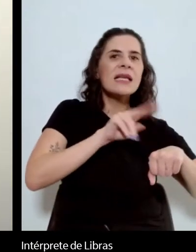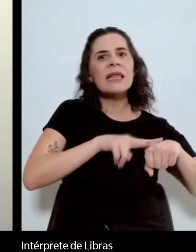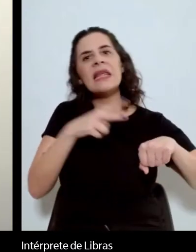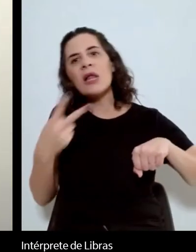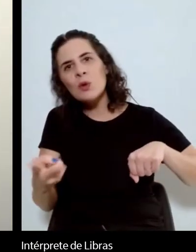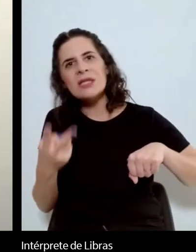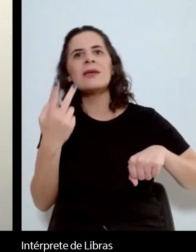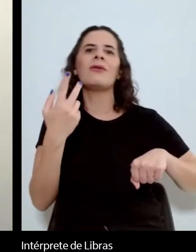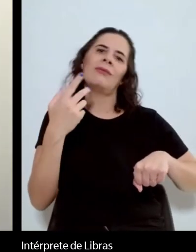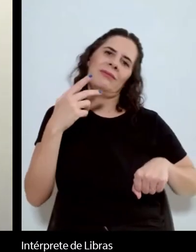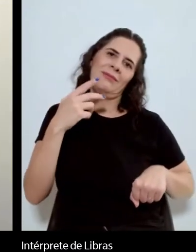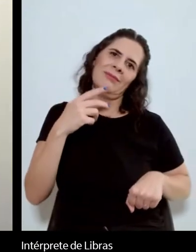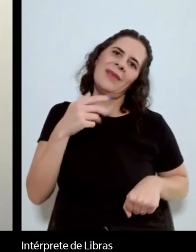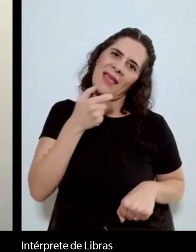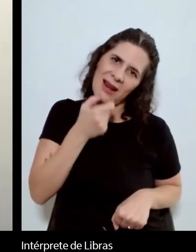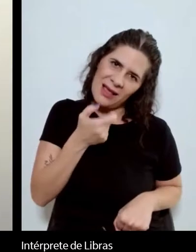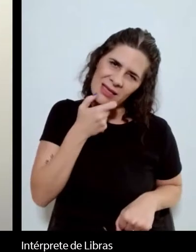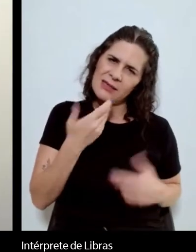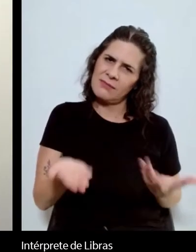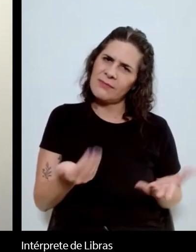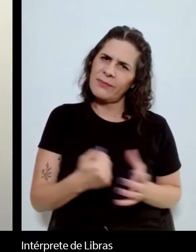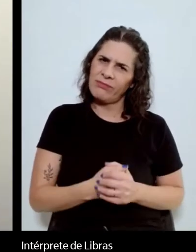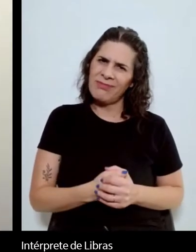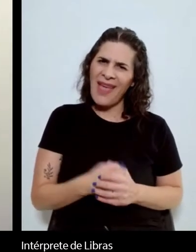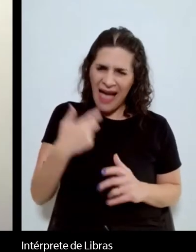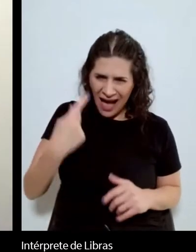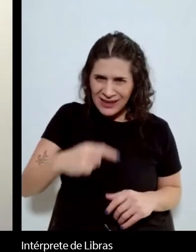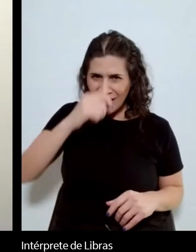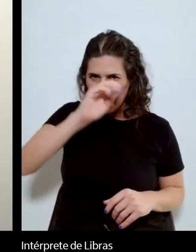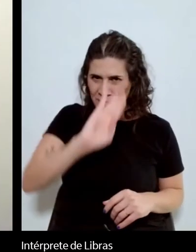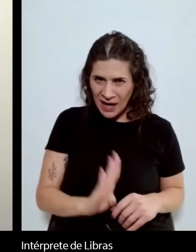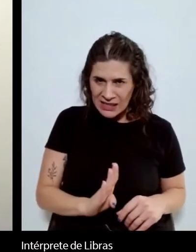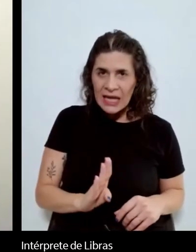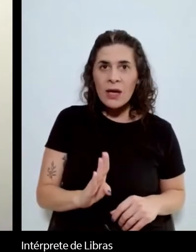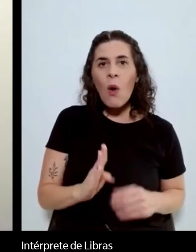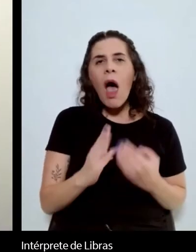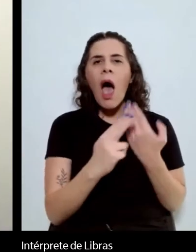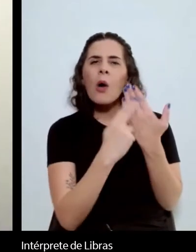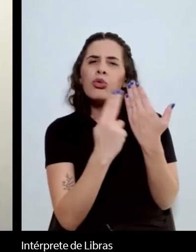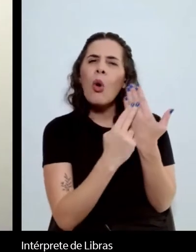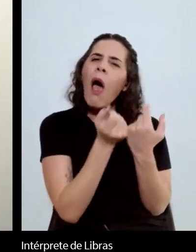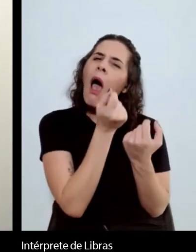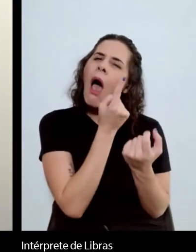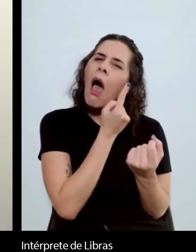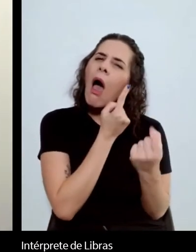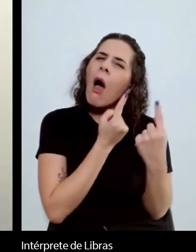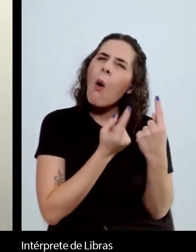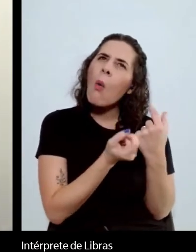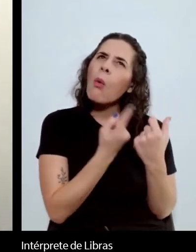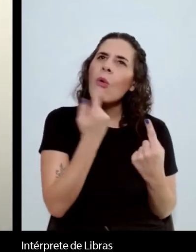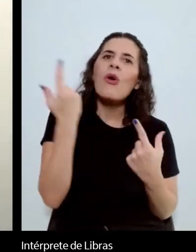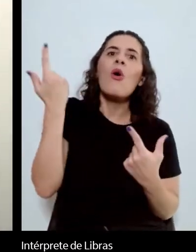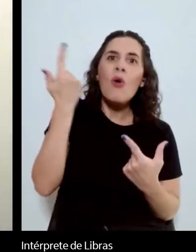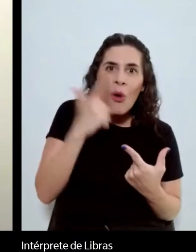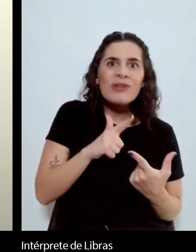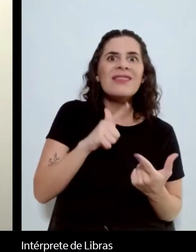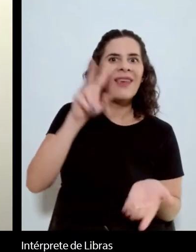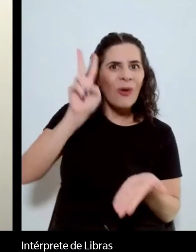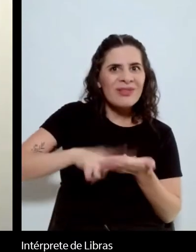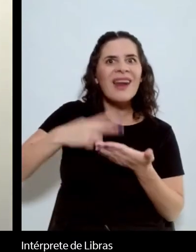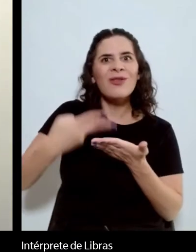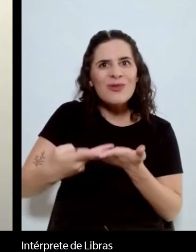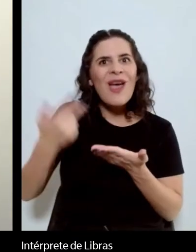a gente se pergunta, alguns autores brasileiros conseguiram entrar nesse